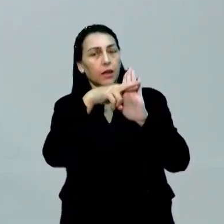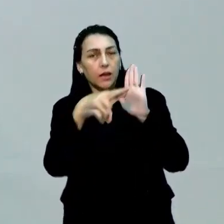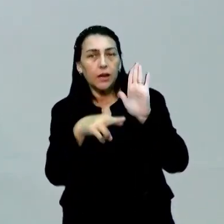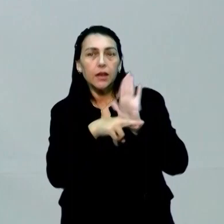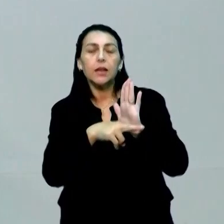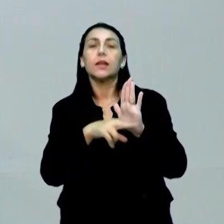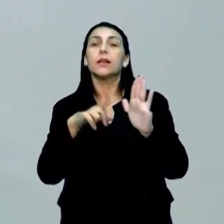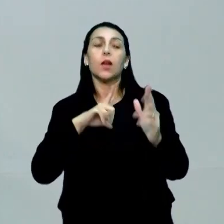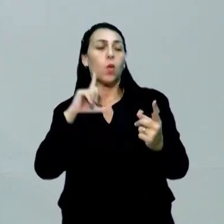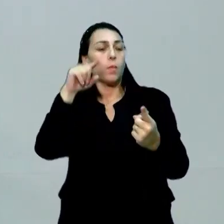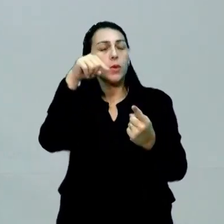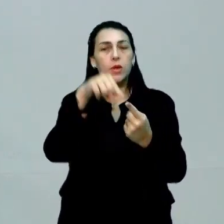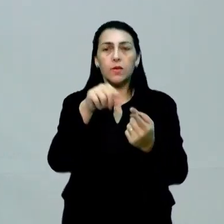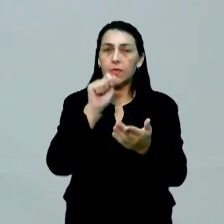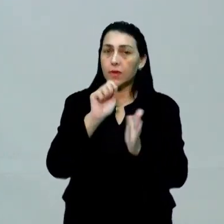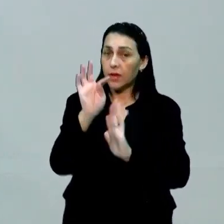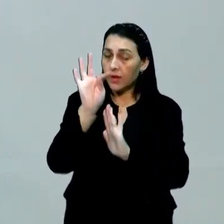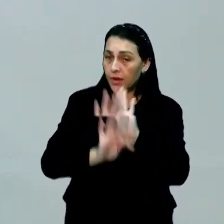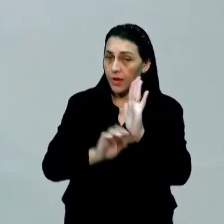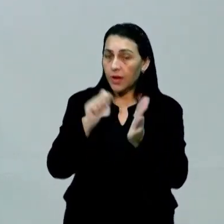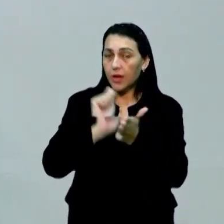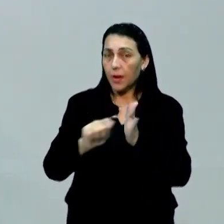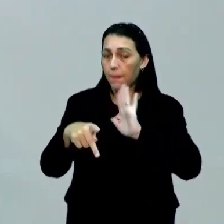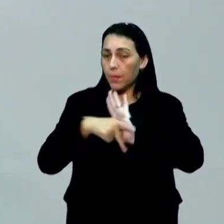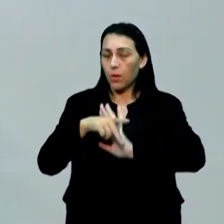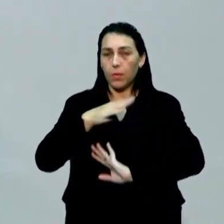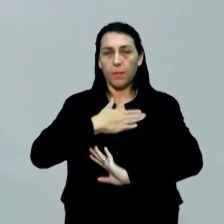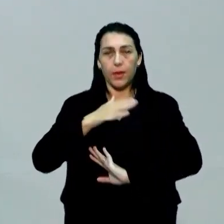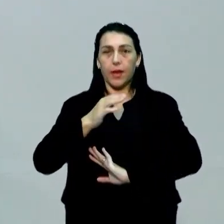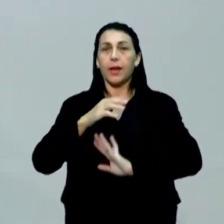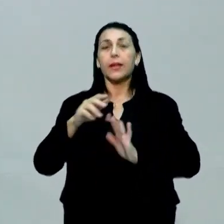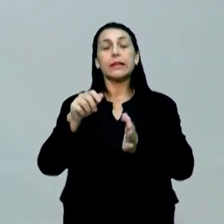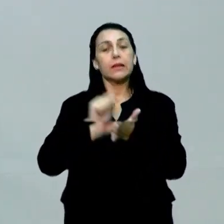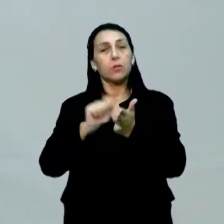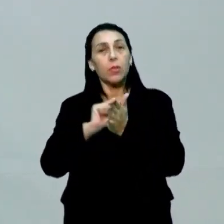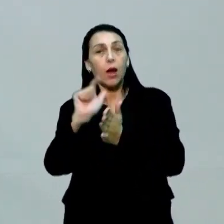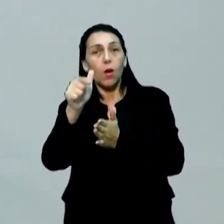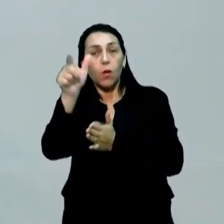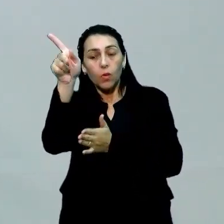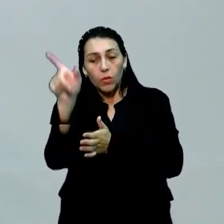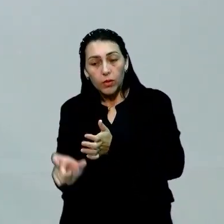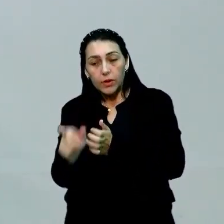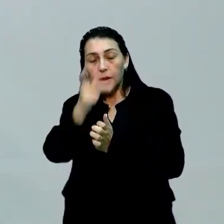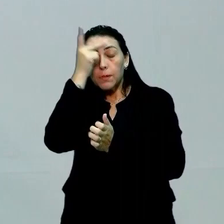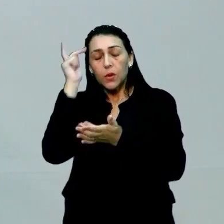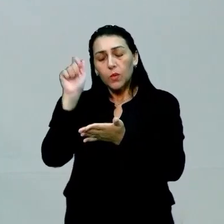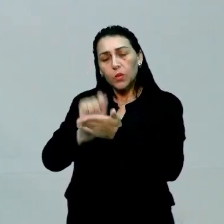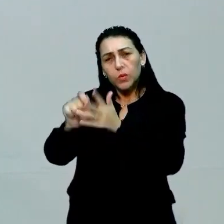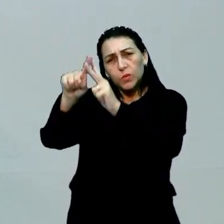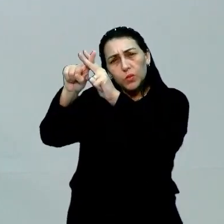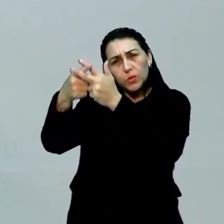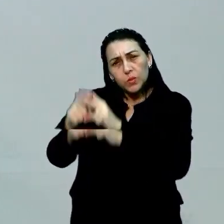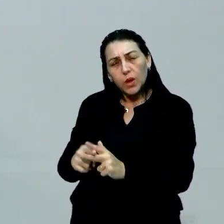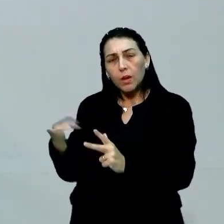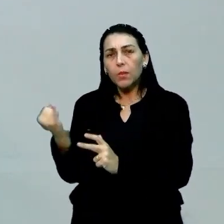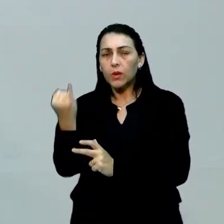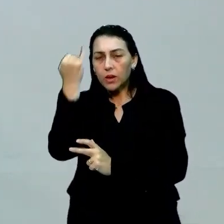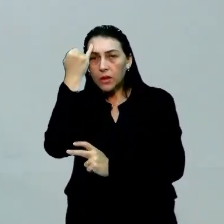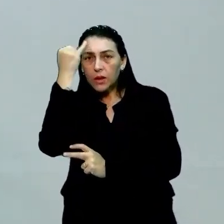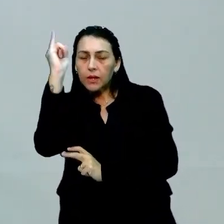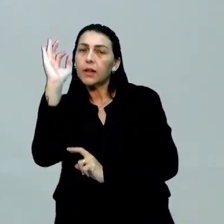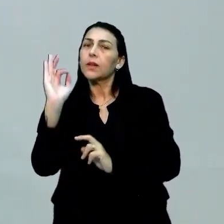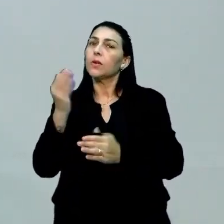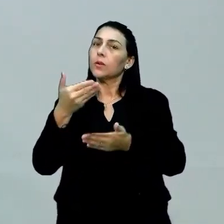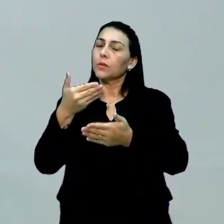não está escrevendo esse texto para você, você está escrevendo para uma outra pessoa corrigir. Que é importante que as ideias estejam